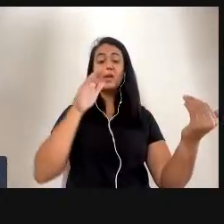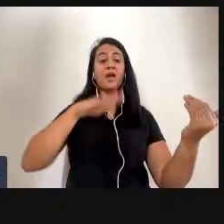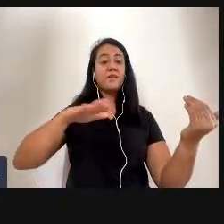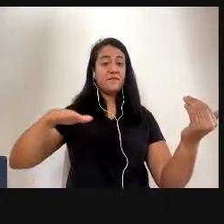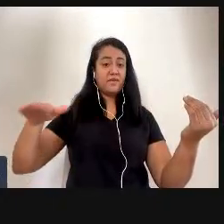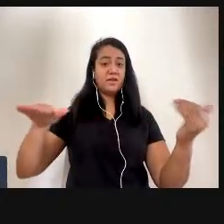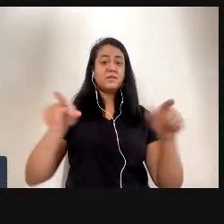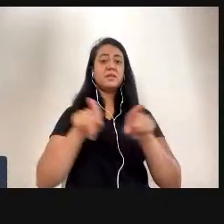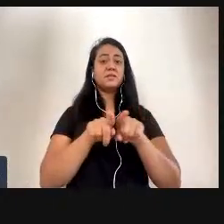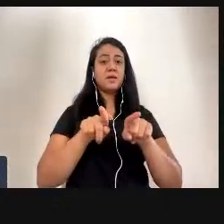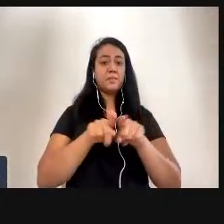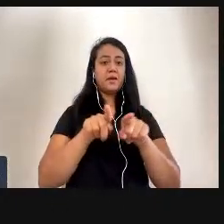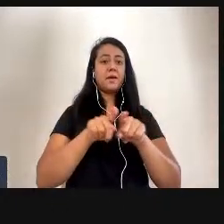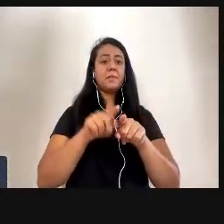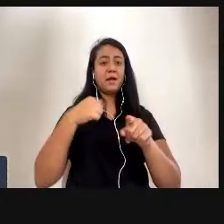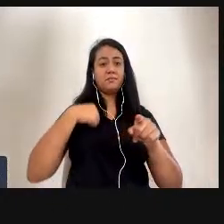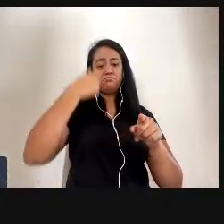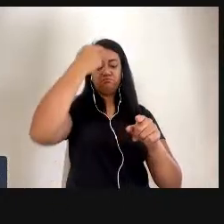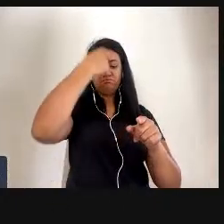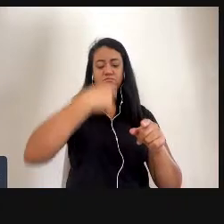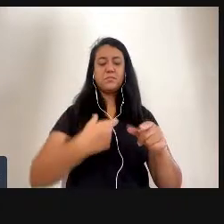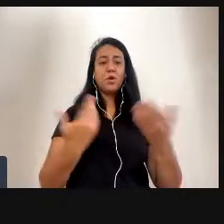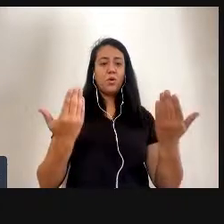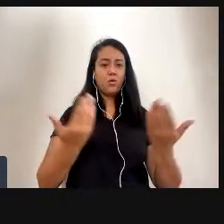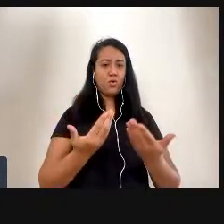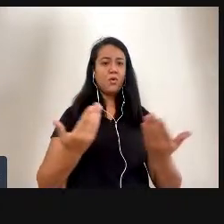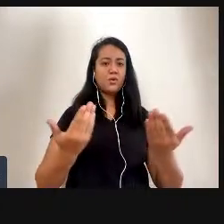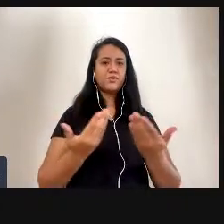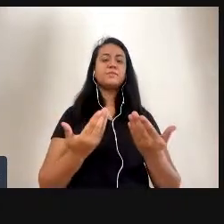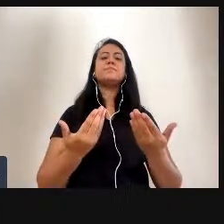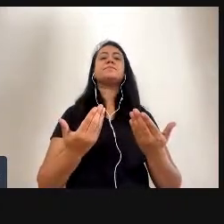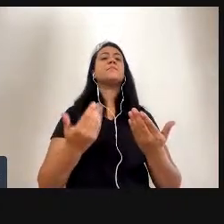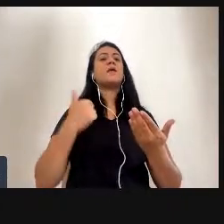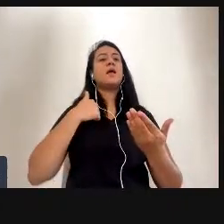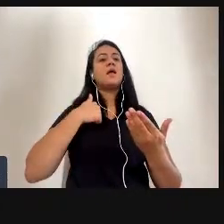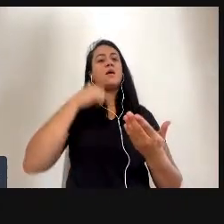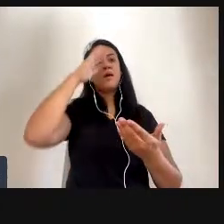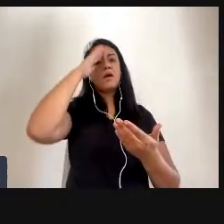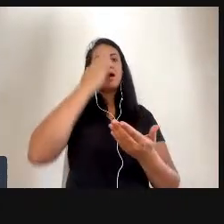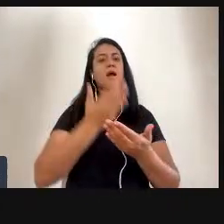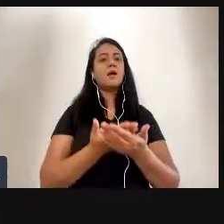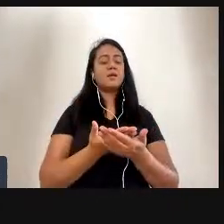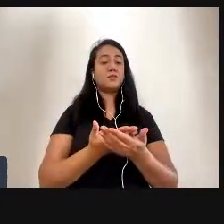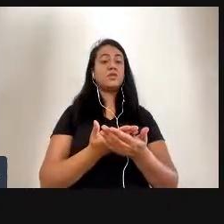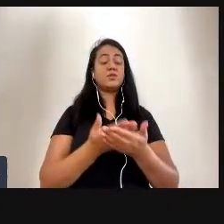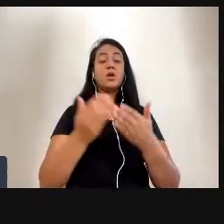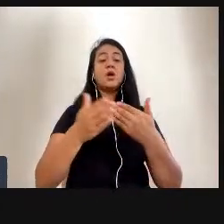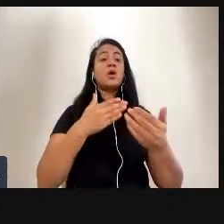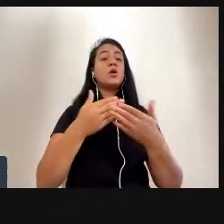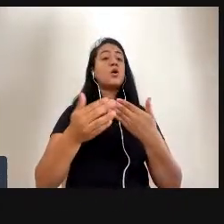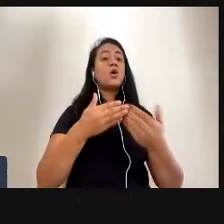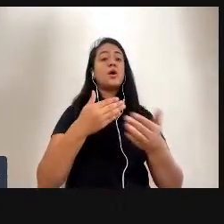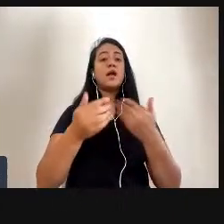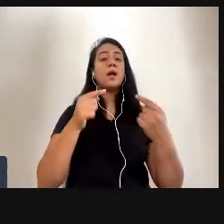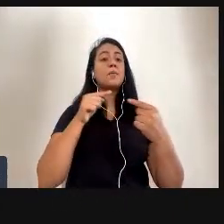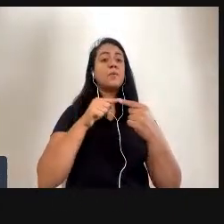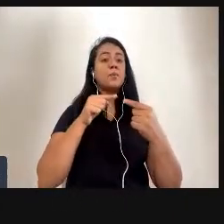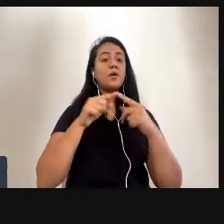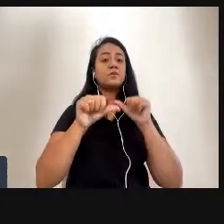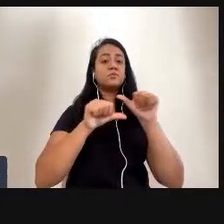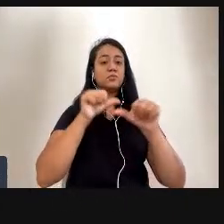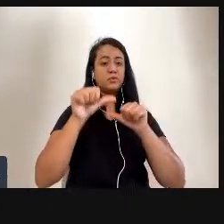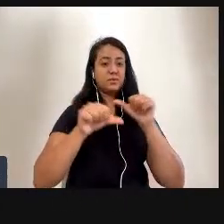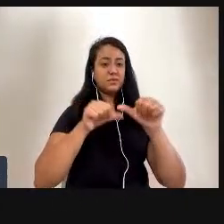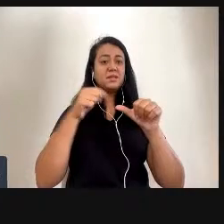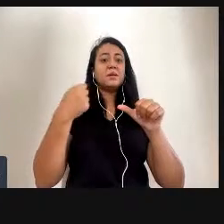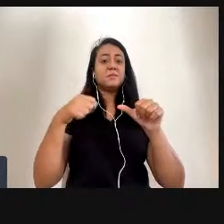para ser quem eu sou hoje. Então, eu acredito que qualquer proposta de mudança tem que